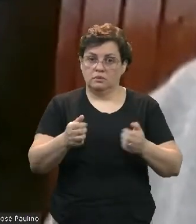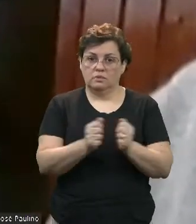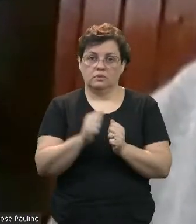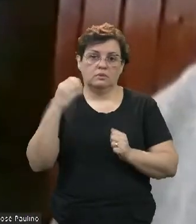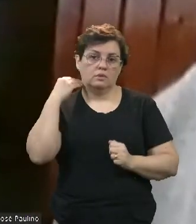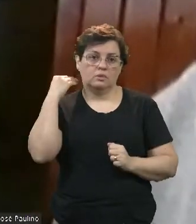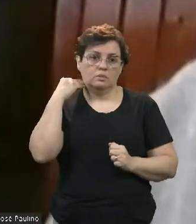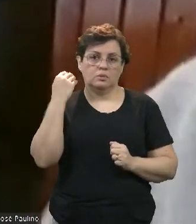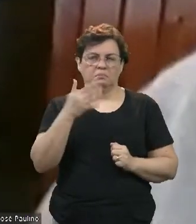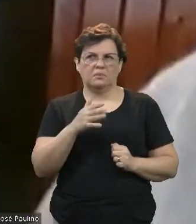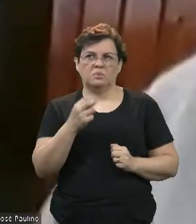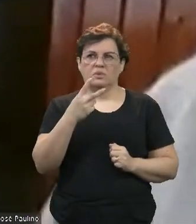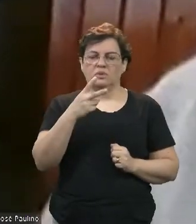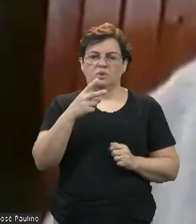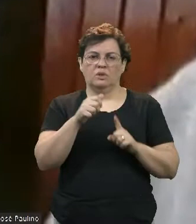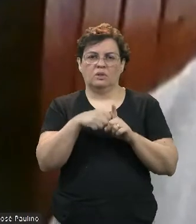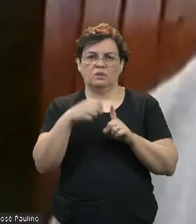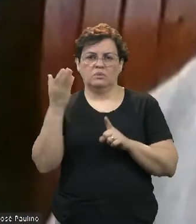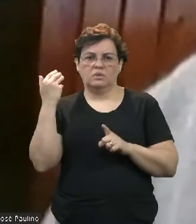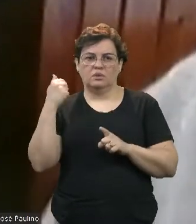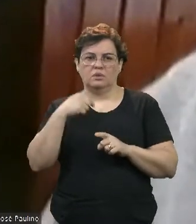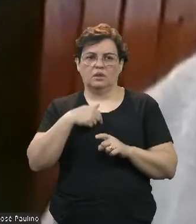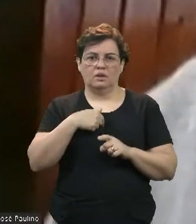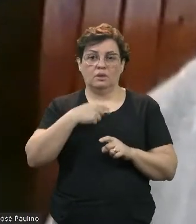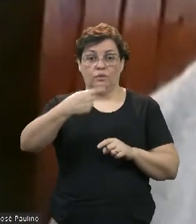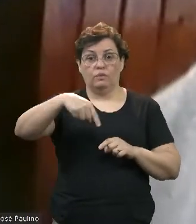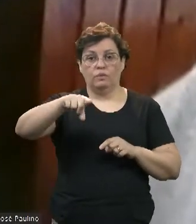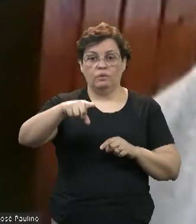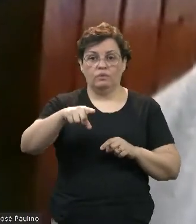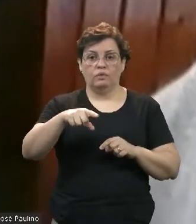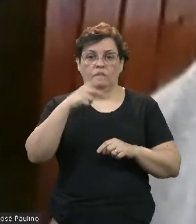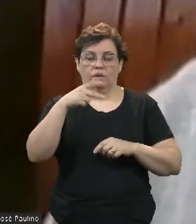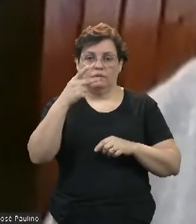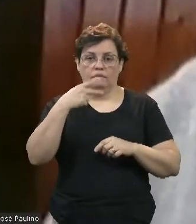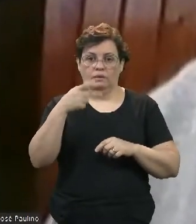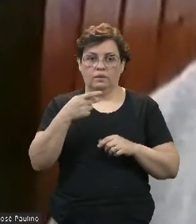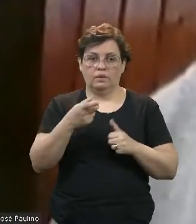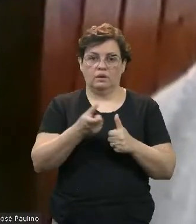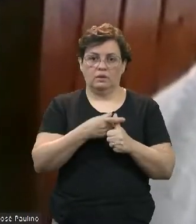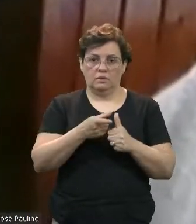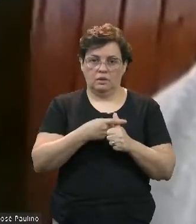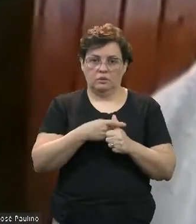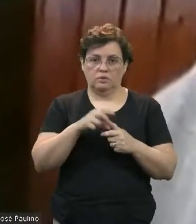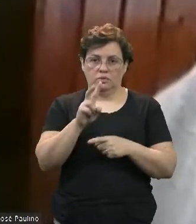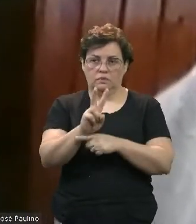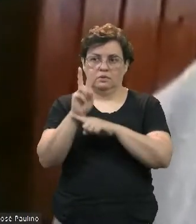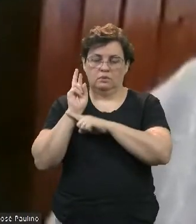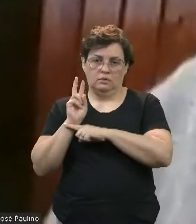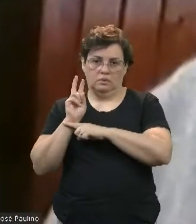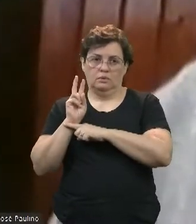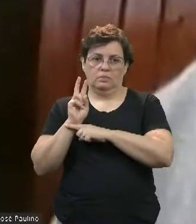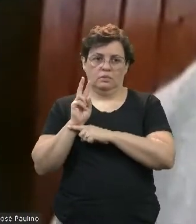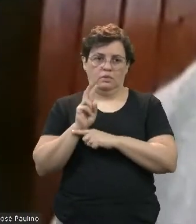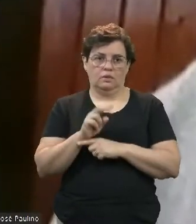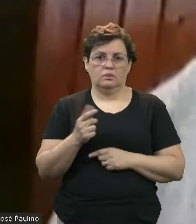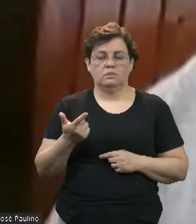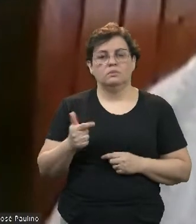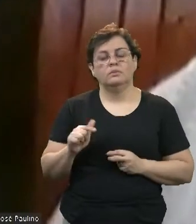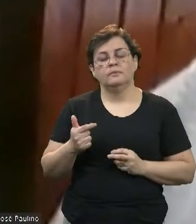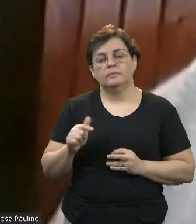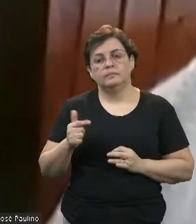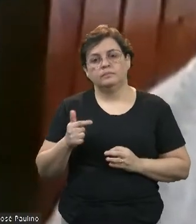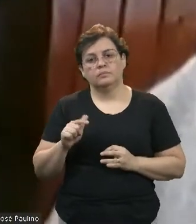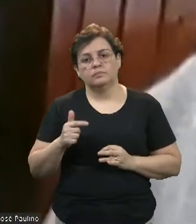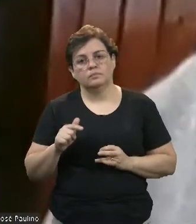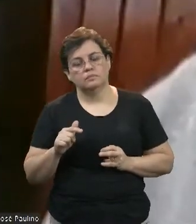há cerca de dois meses eu fui renegociar a minha dívida do consignado sem a